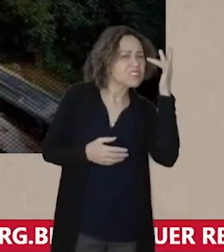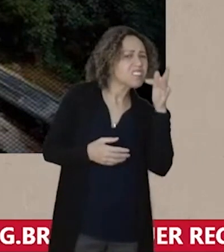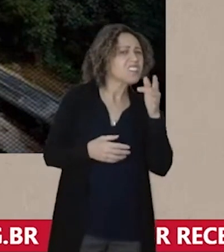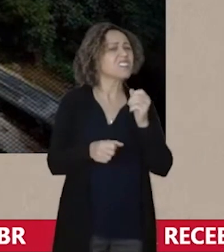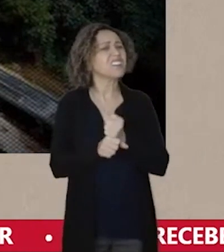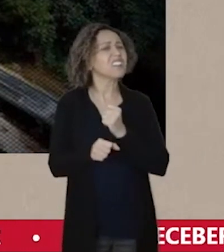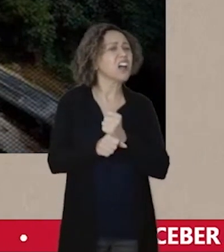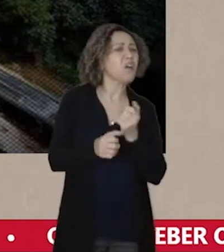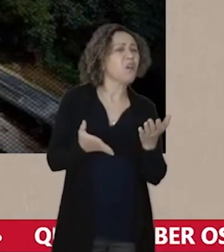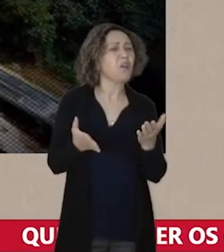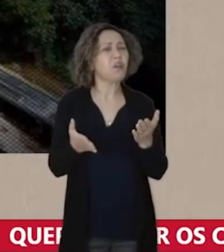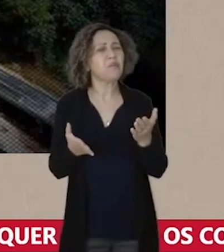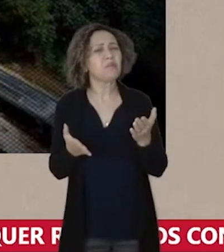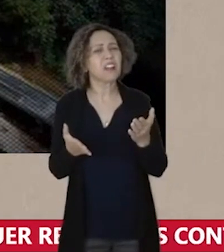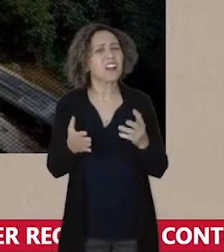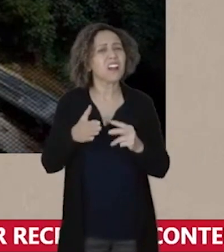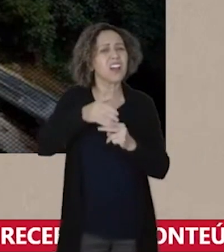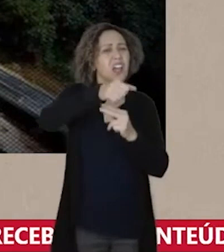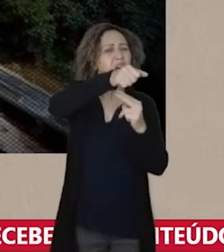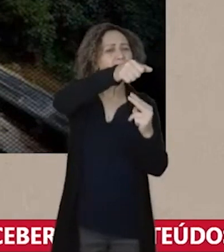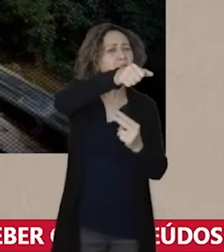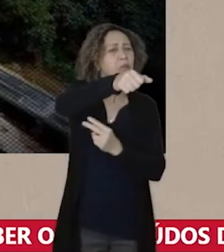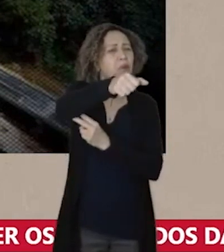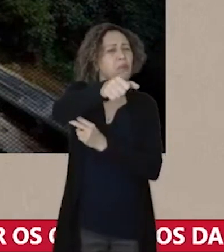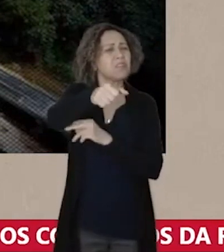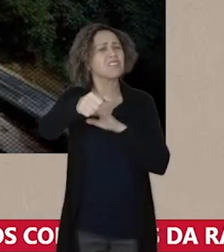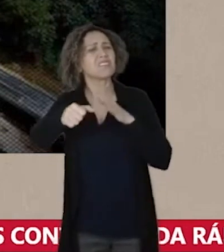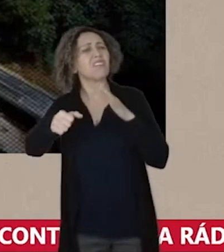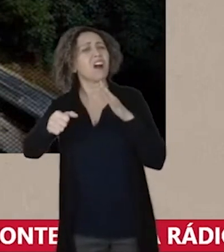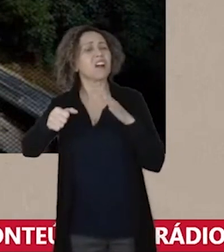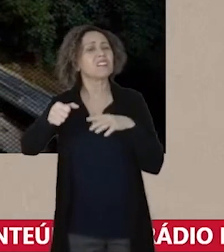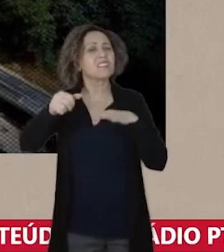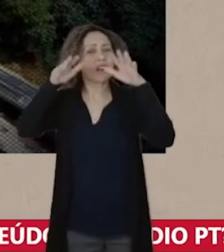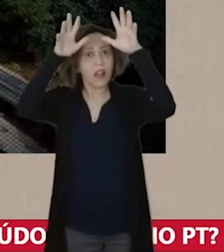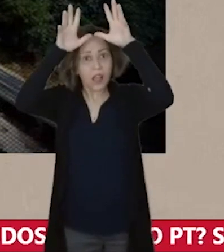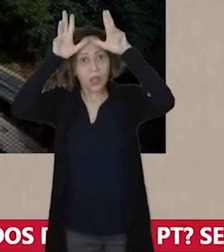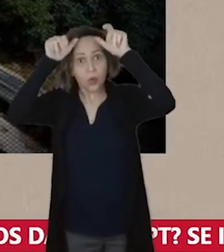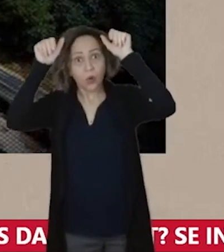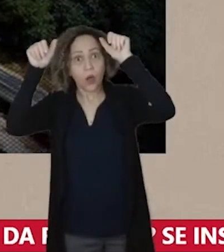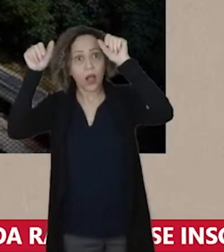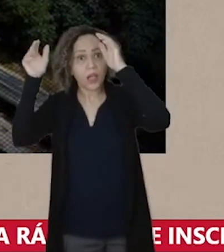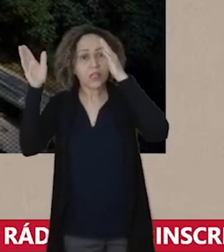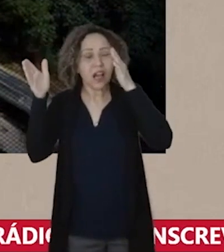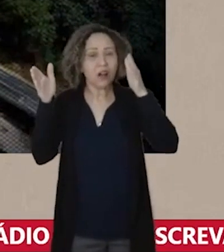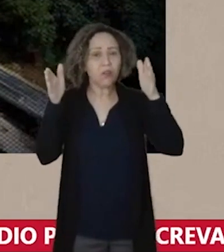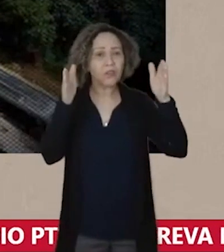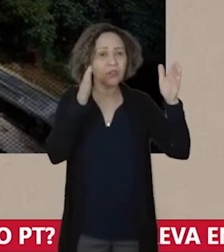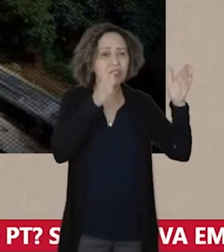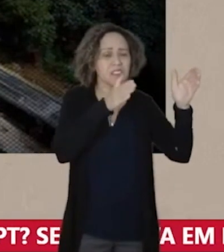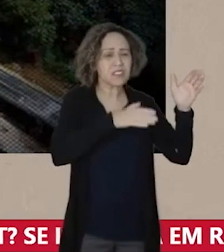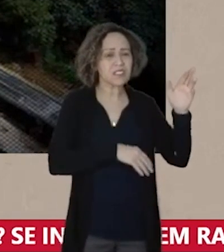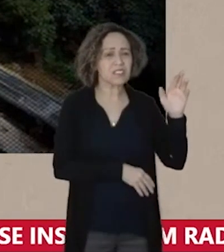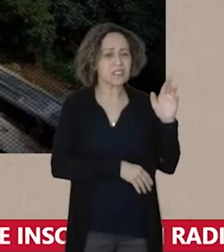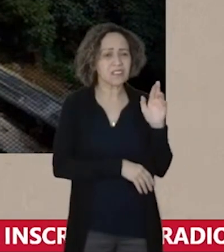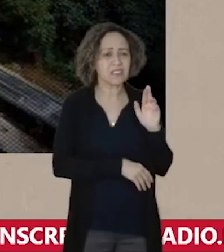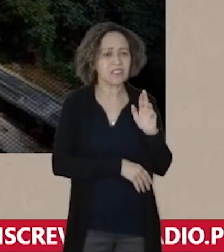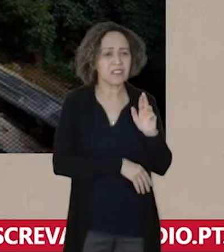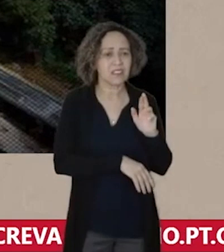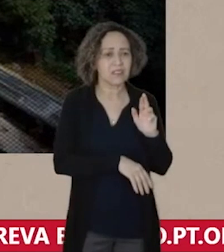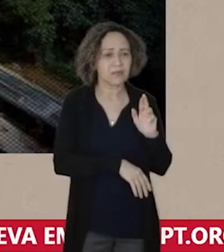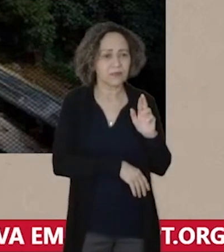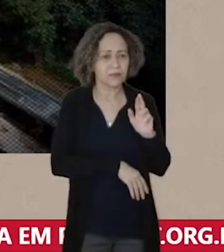mencionei, que liga o Acre à Rondônia, que foi incluída no PAC em 2010. E o Bolsonaro